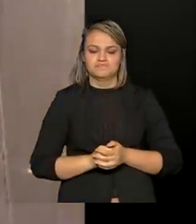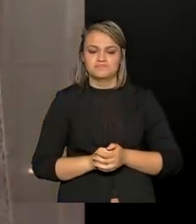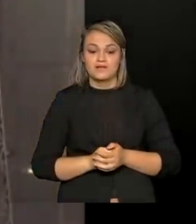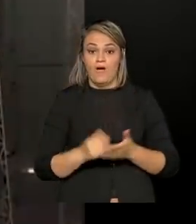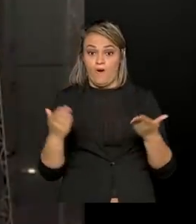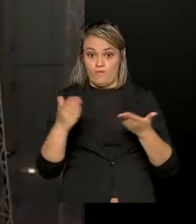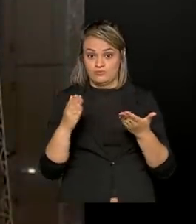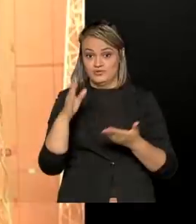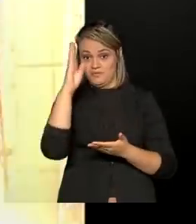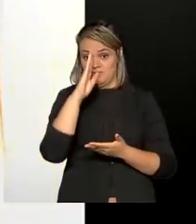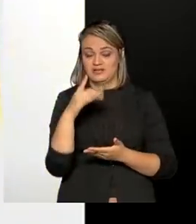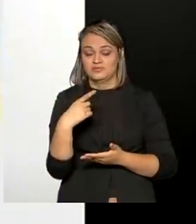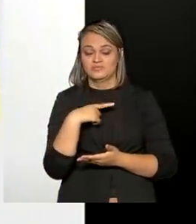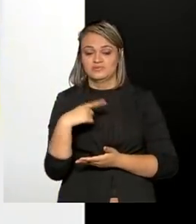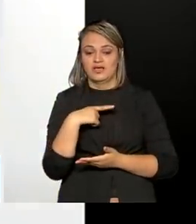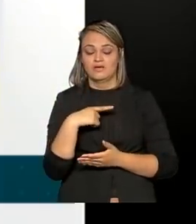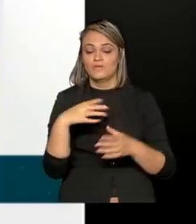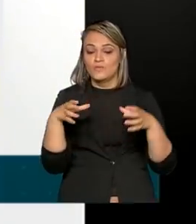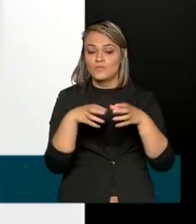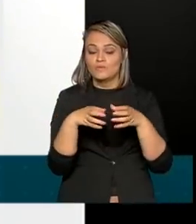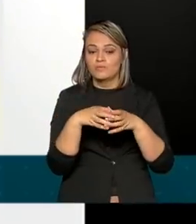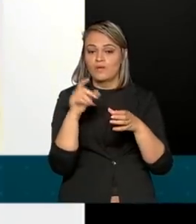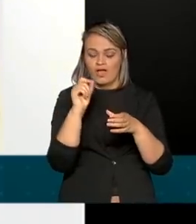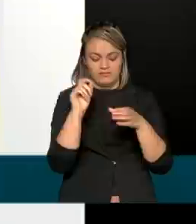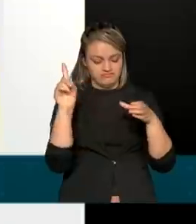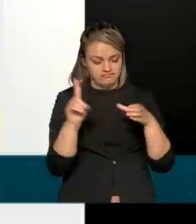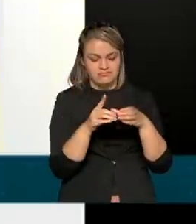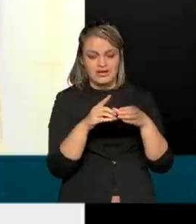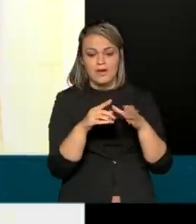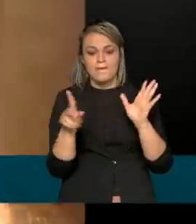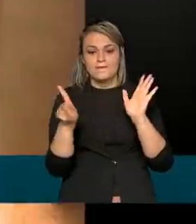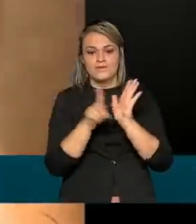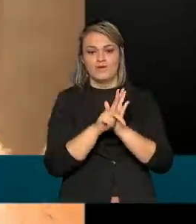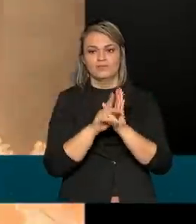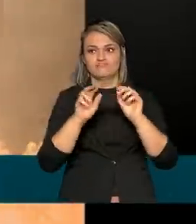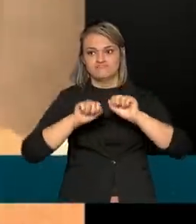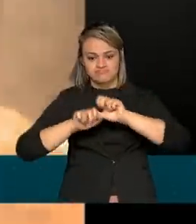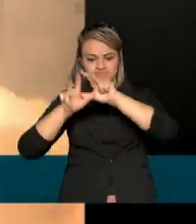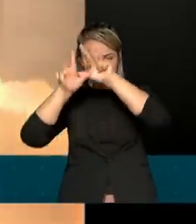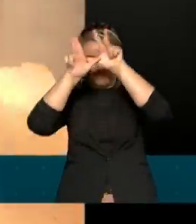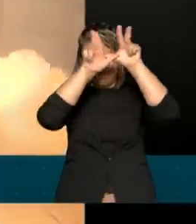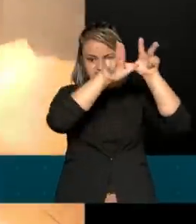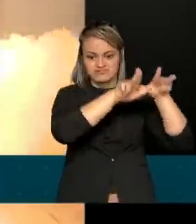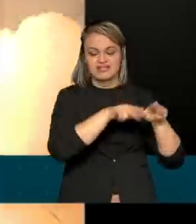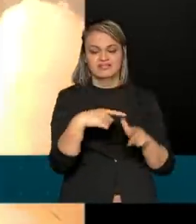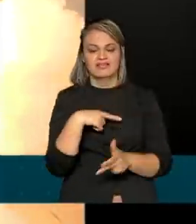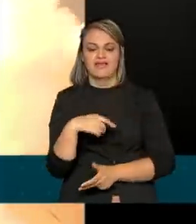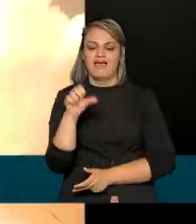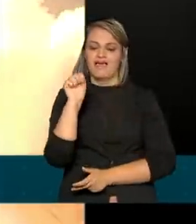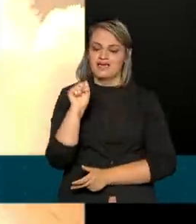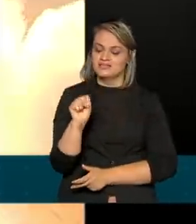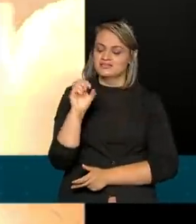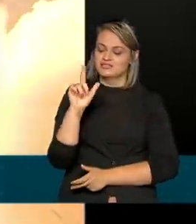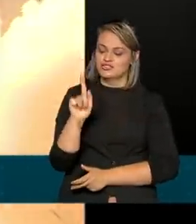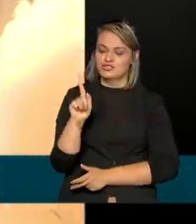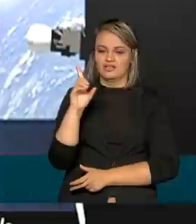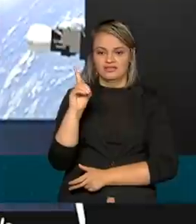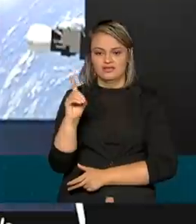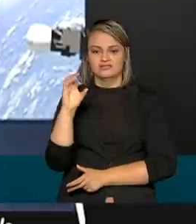Hoje, o Brasil faz parte do seleto grupo de países que contam com o próprio satélite. É o SGDC,